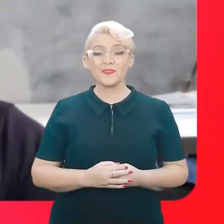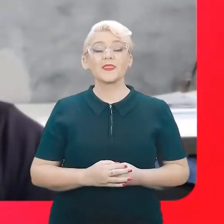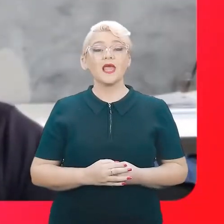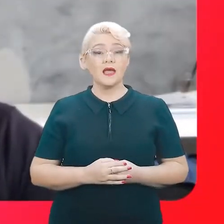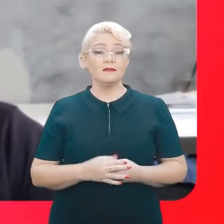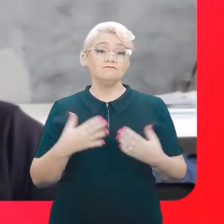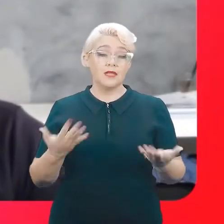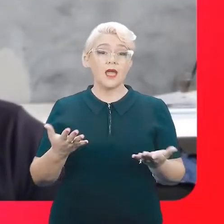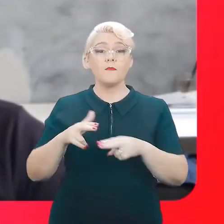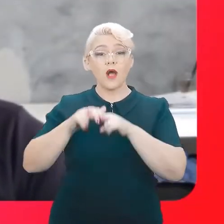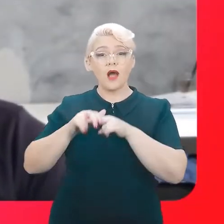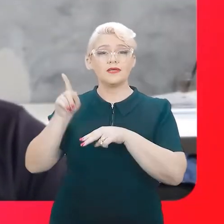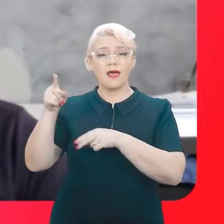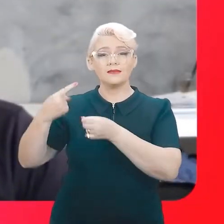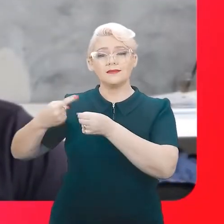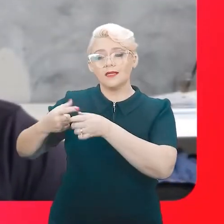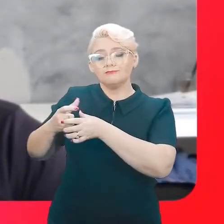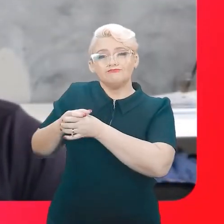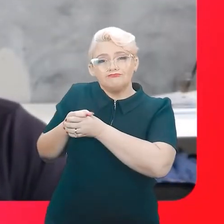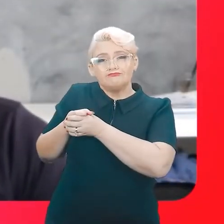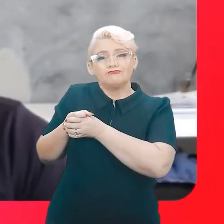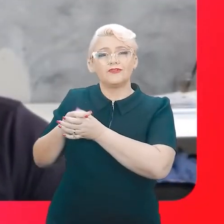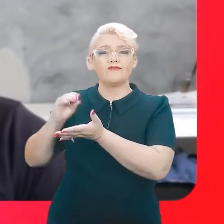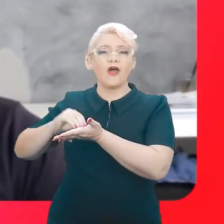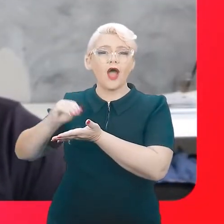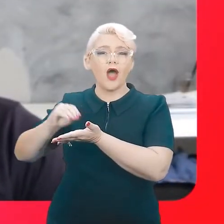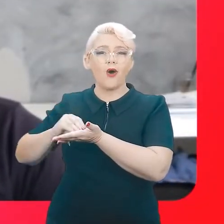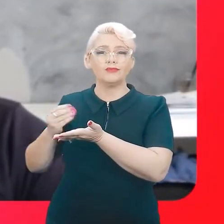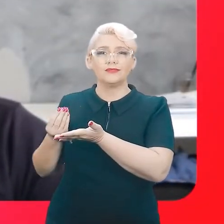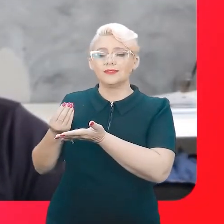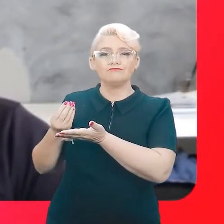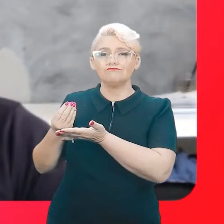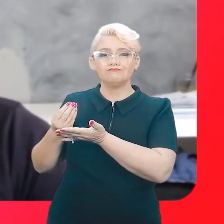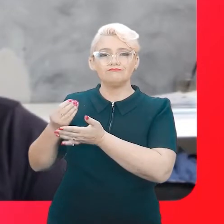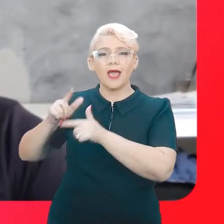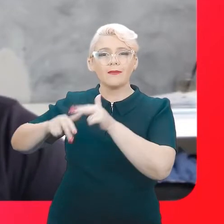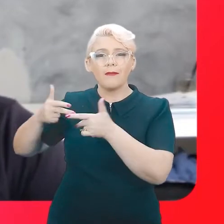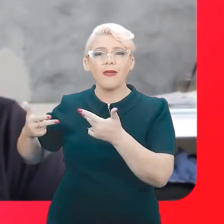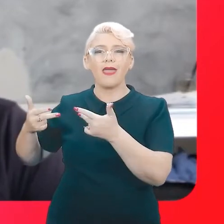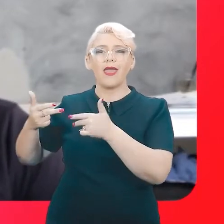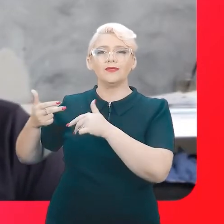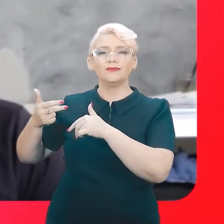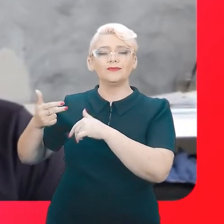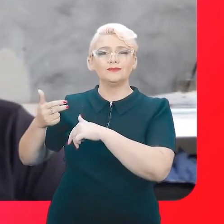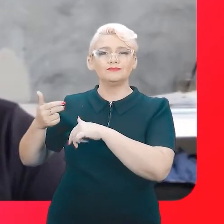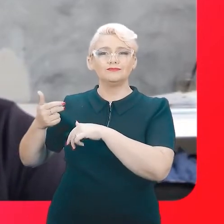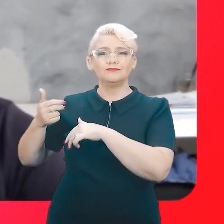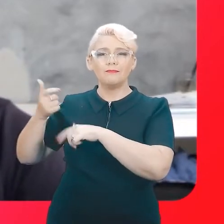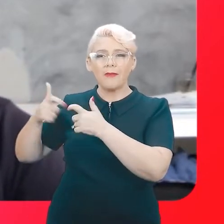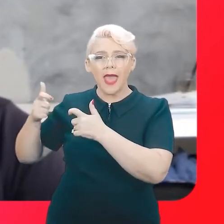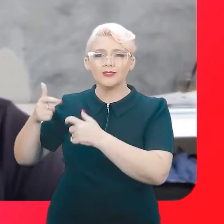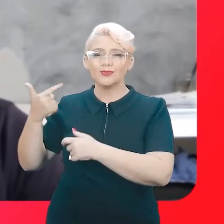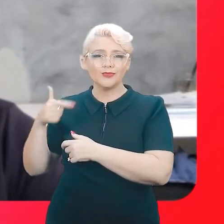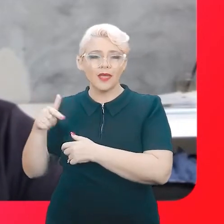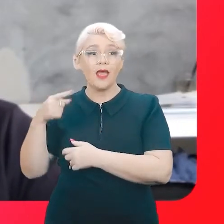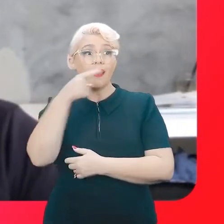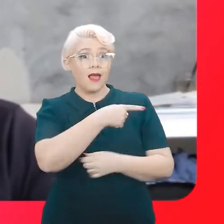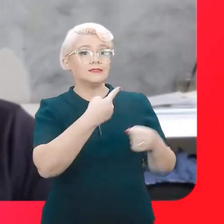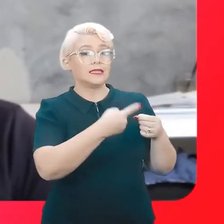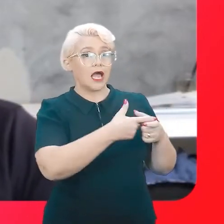conta de recursos, né? Principalmente em cidade grande, que os médicos